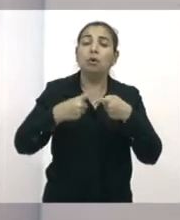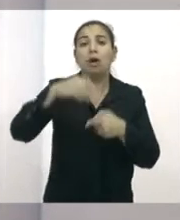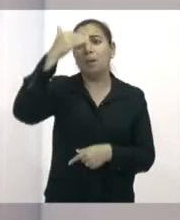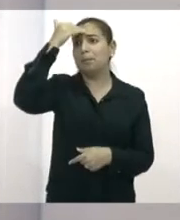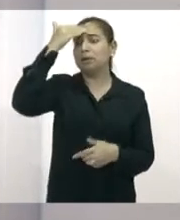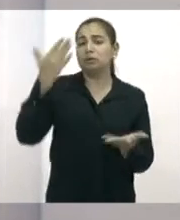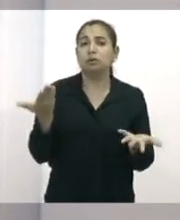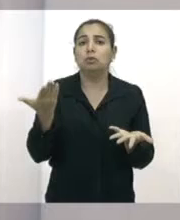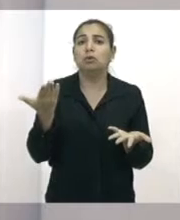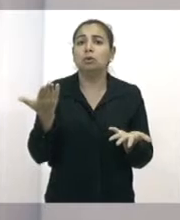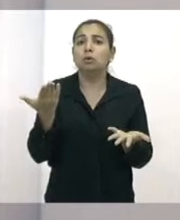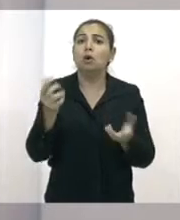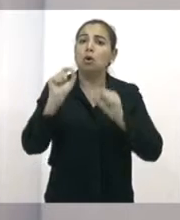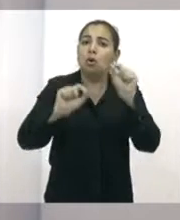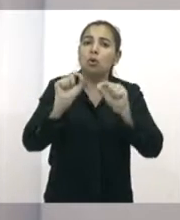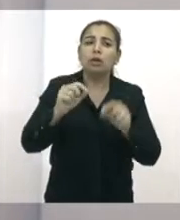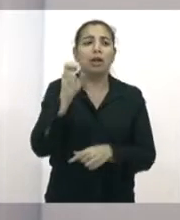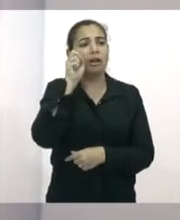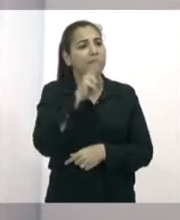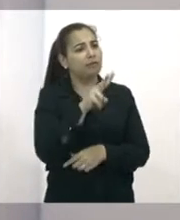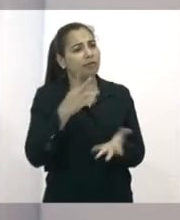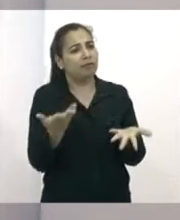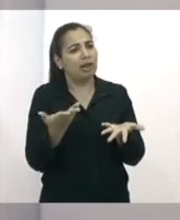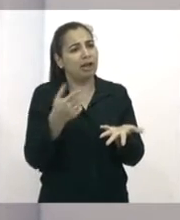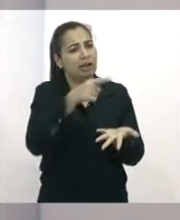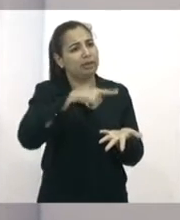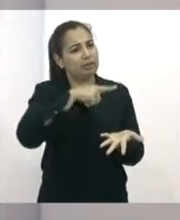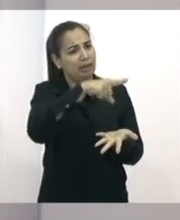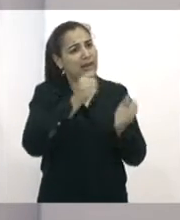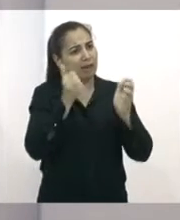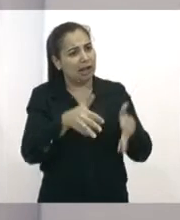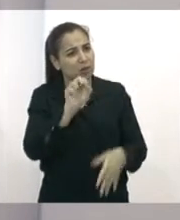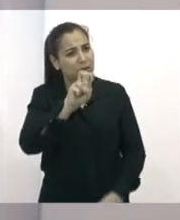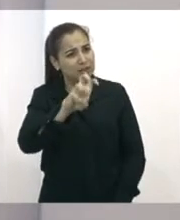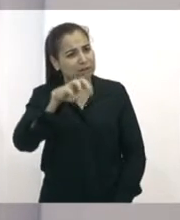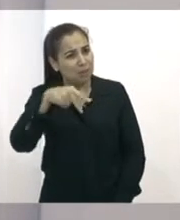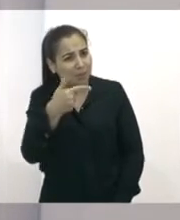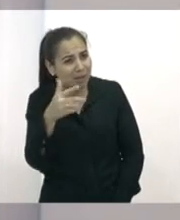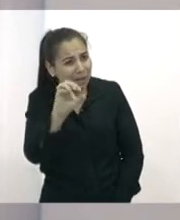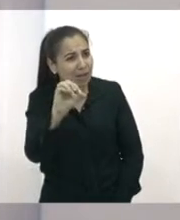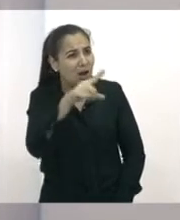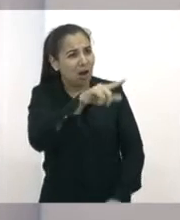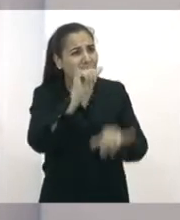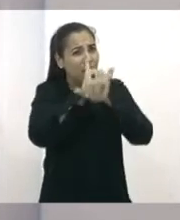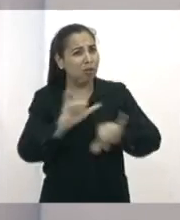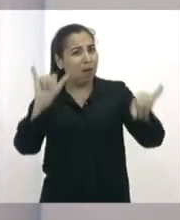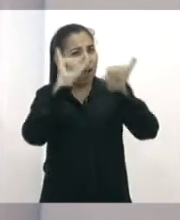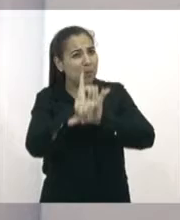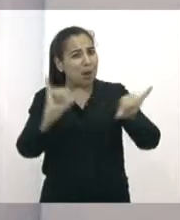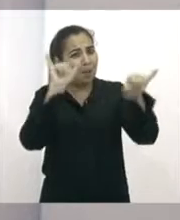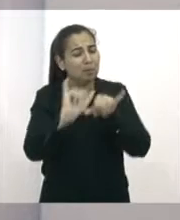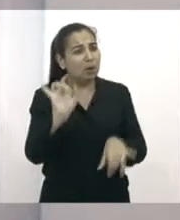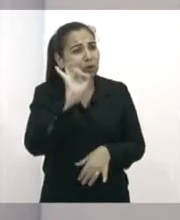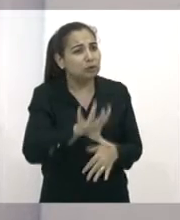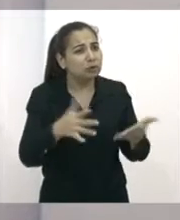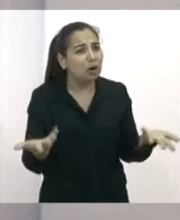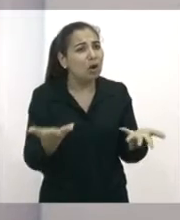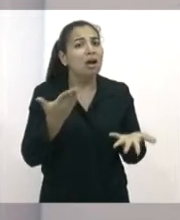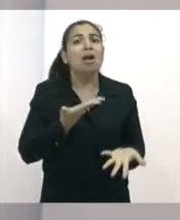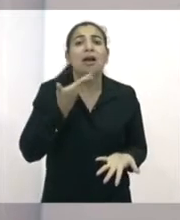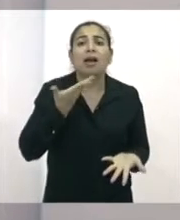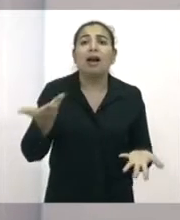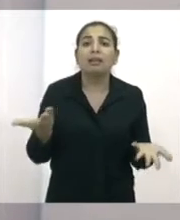de modo muito equivocado, serem gastos 85 milhões de reais com propaganda na cidade de Fortaleza. Então, são